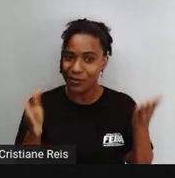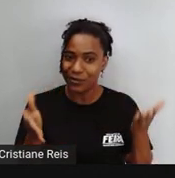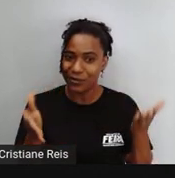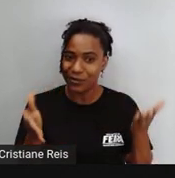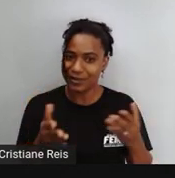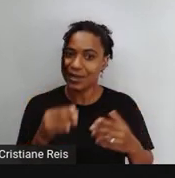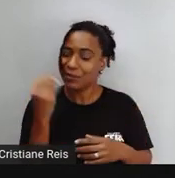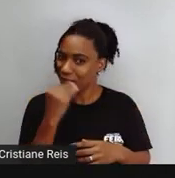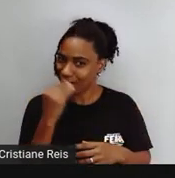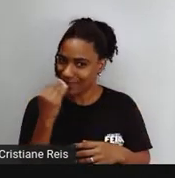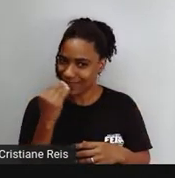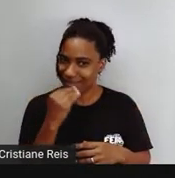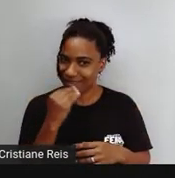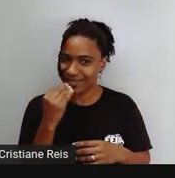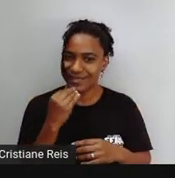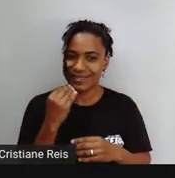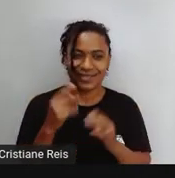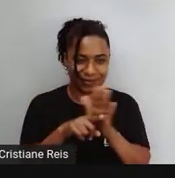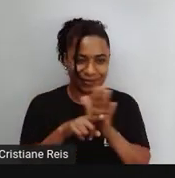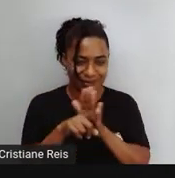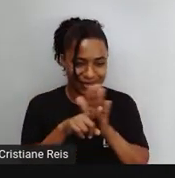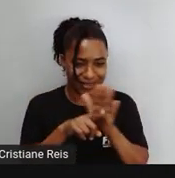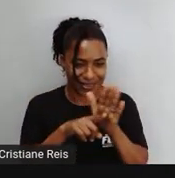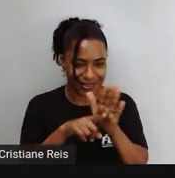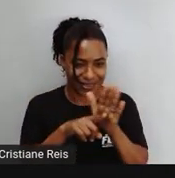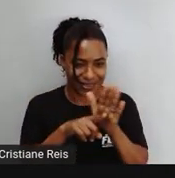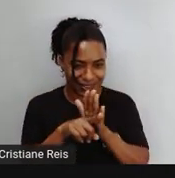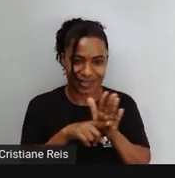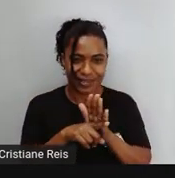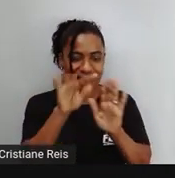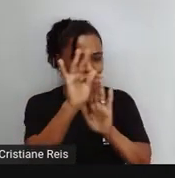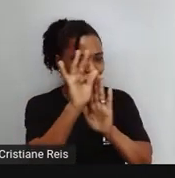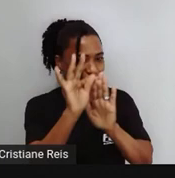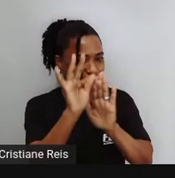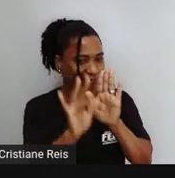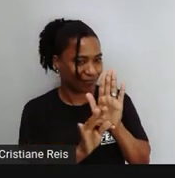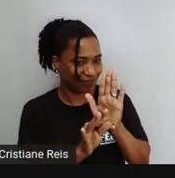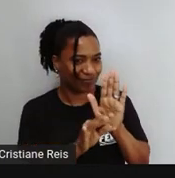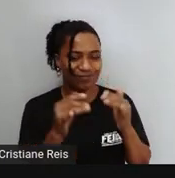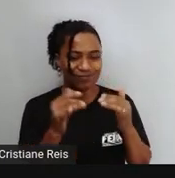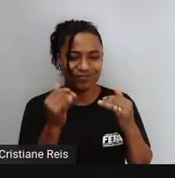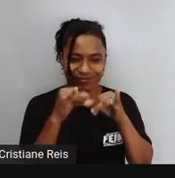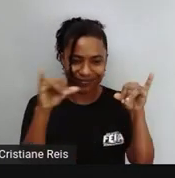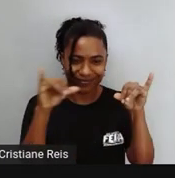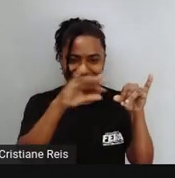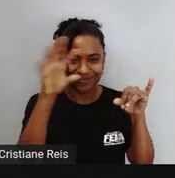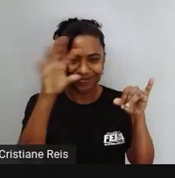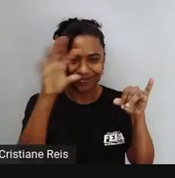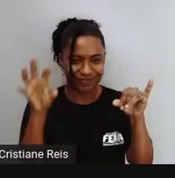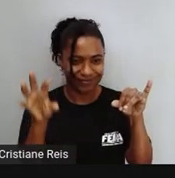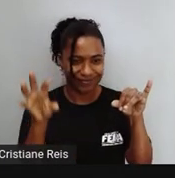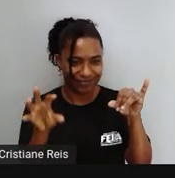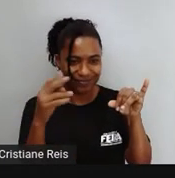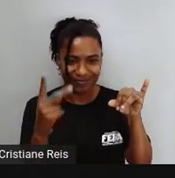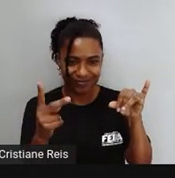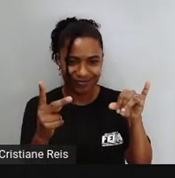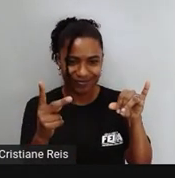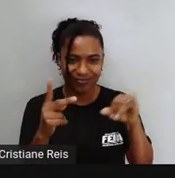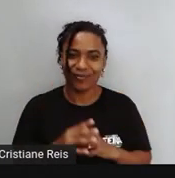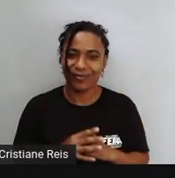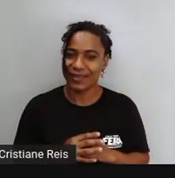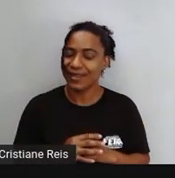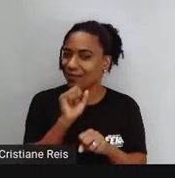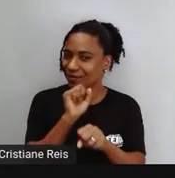Sejam criativos E produzam O seu texto Ok? Mas eu fico aqui